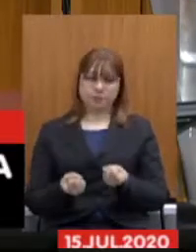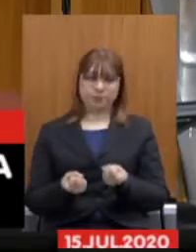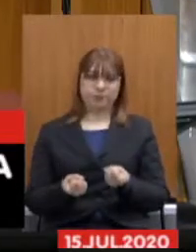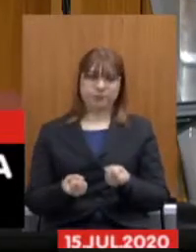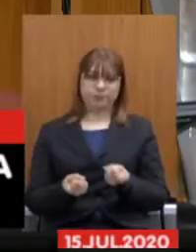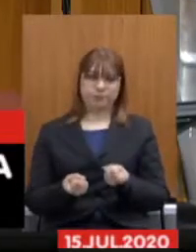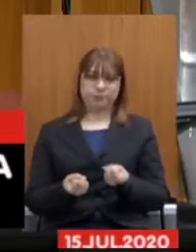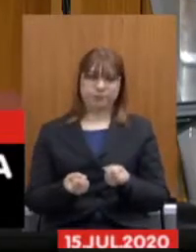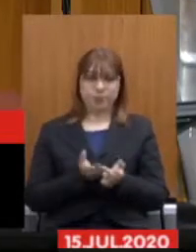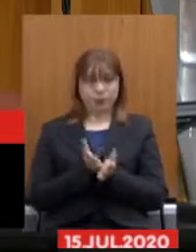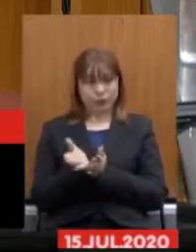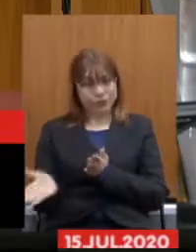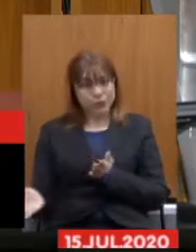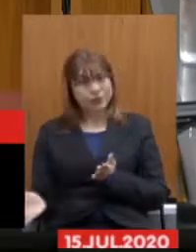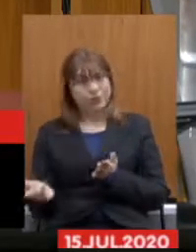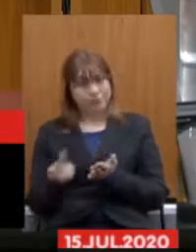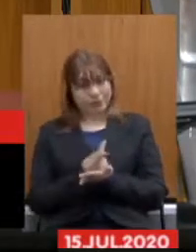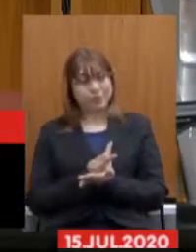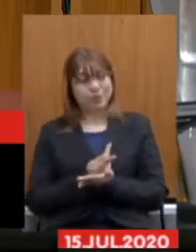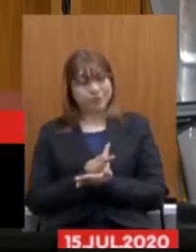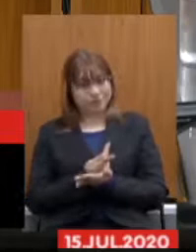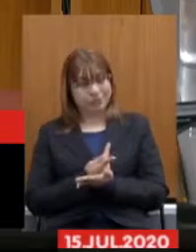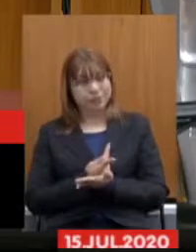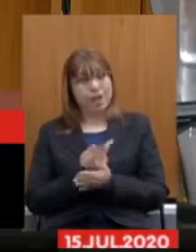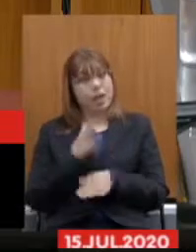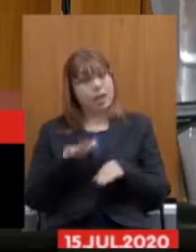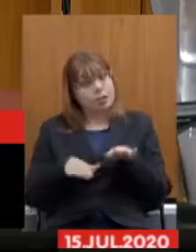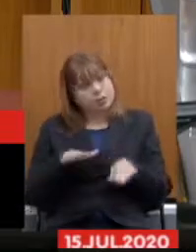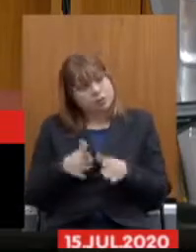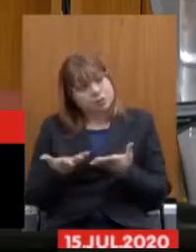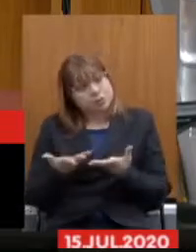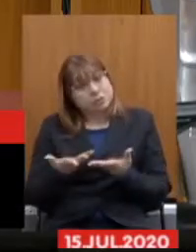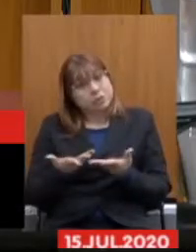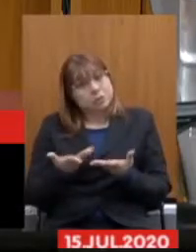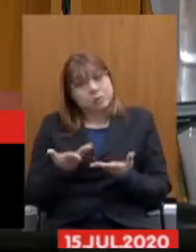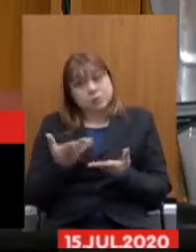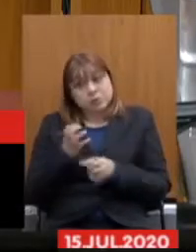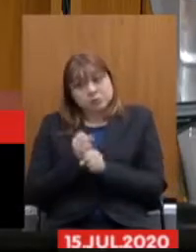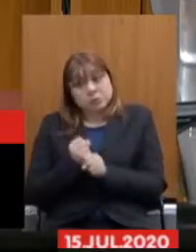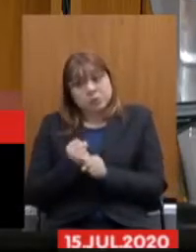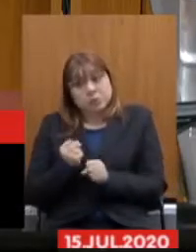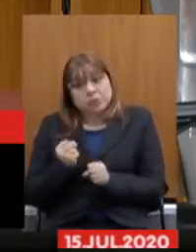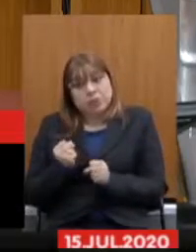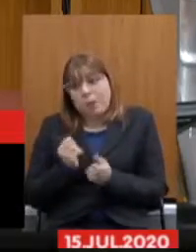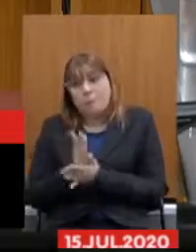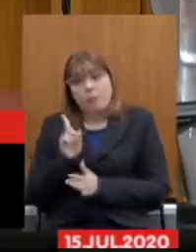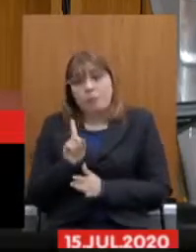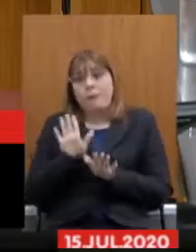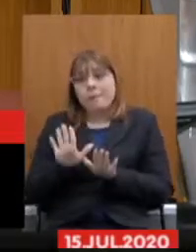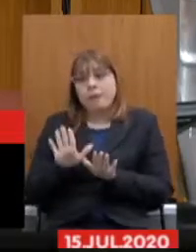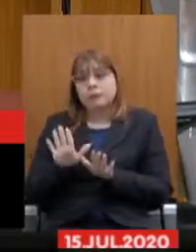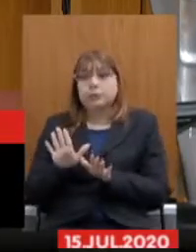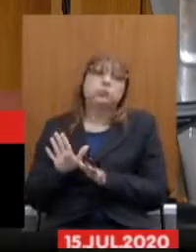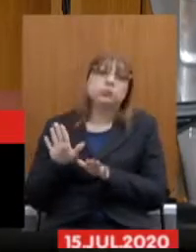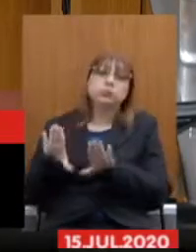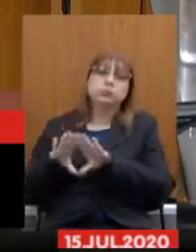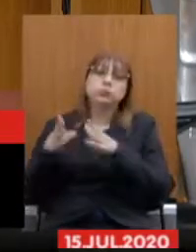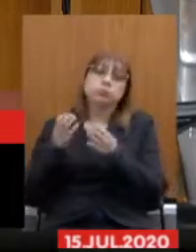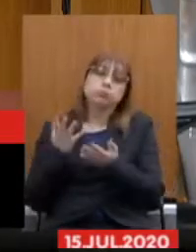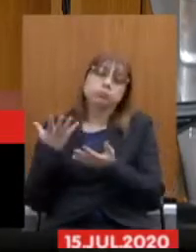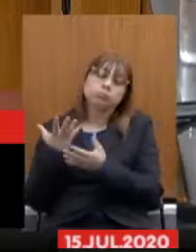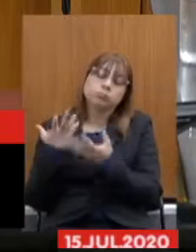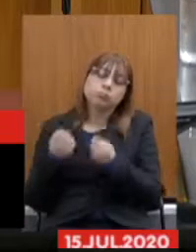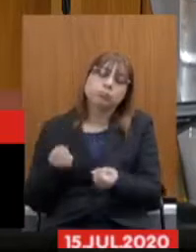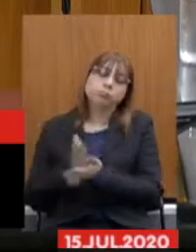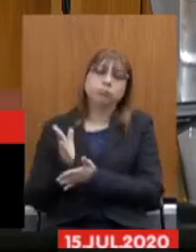muitas vezes as contas não seriam aprovadas mas são o Tribunal de Contas do Estado